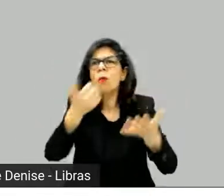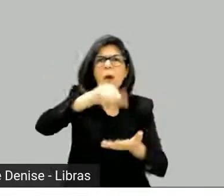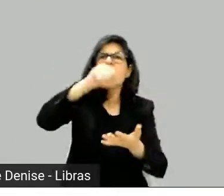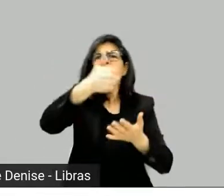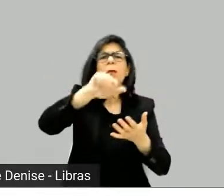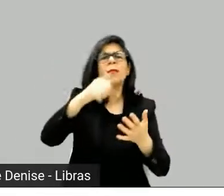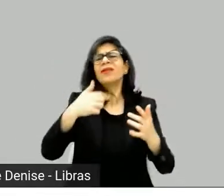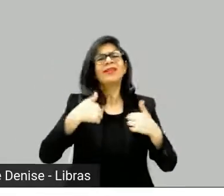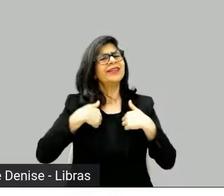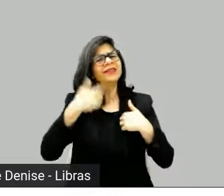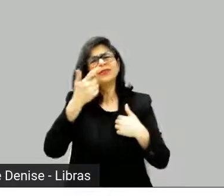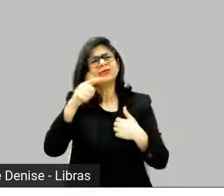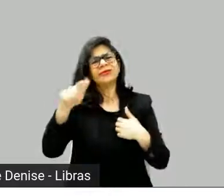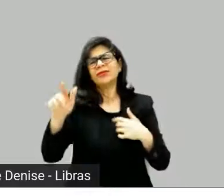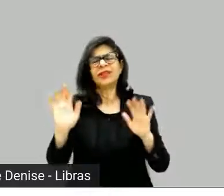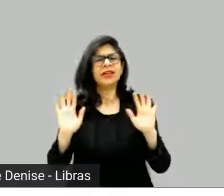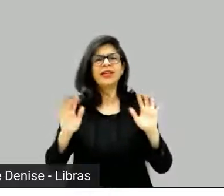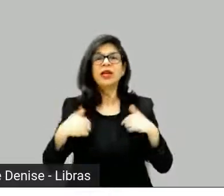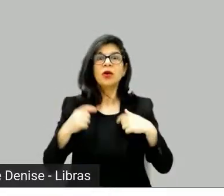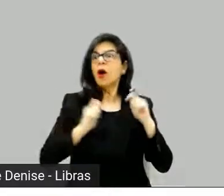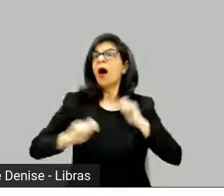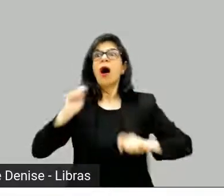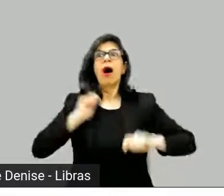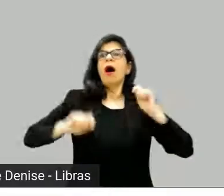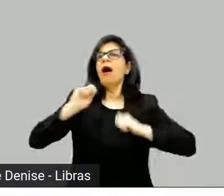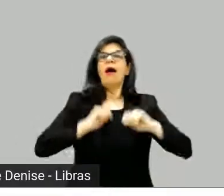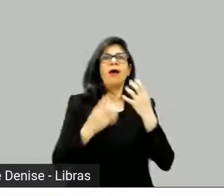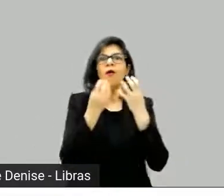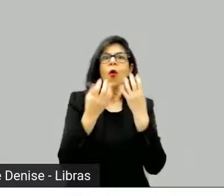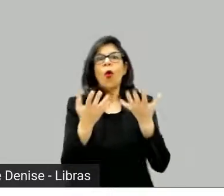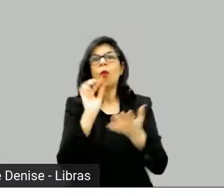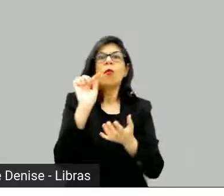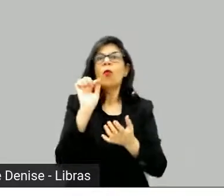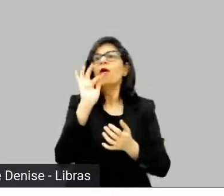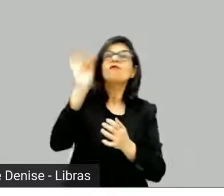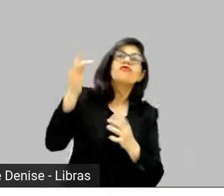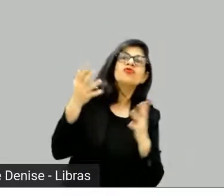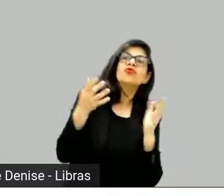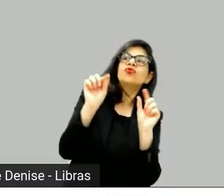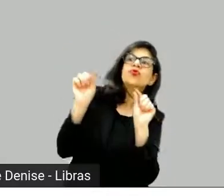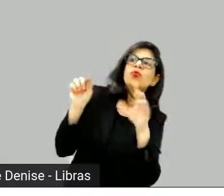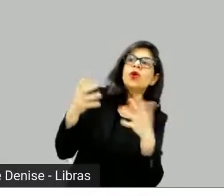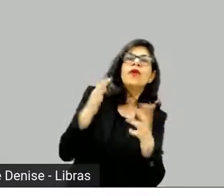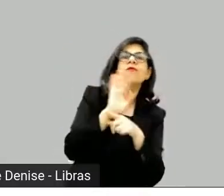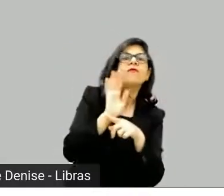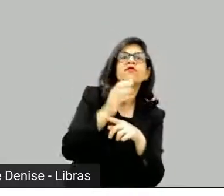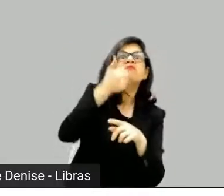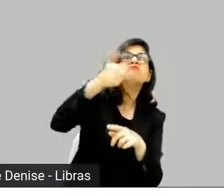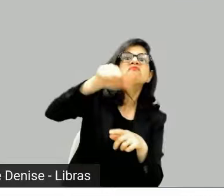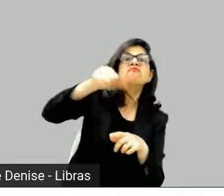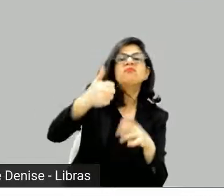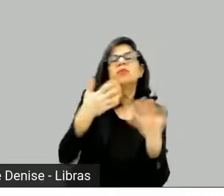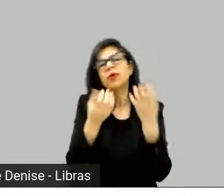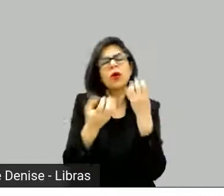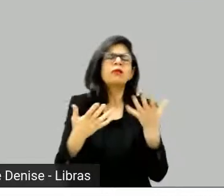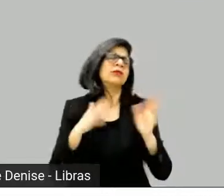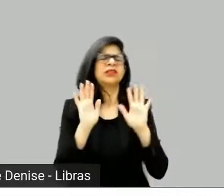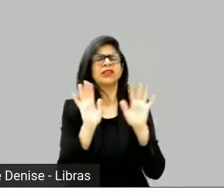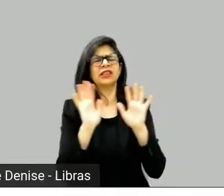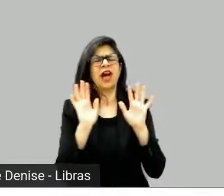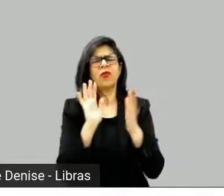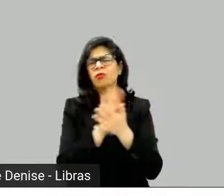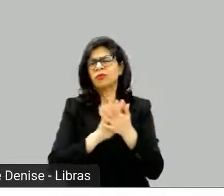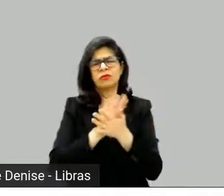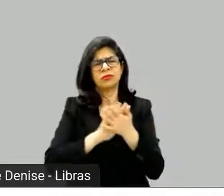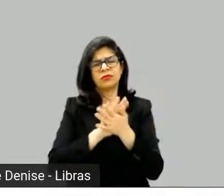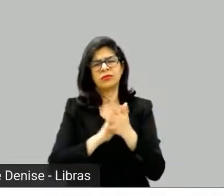me vacinei quanto a expectativa, eu não crio expectativa, eu vou fazer o melhor que eu puder e vou torcer que todo mundo